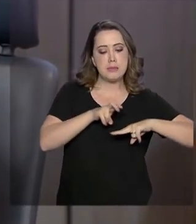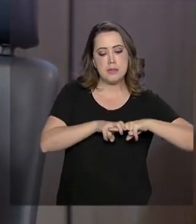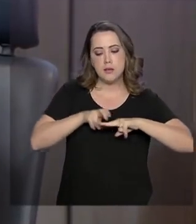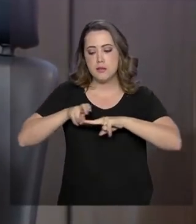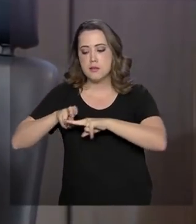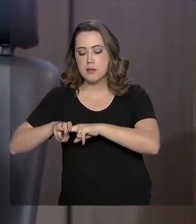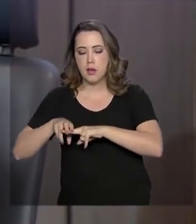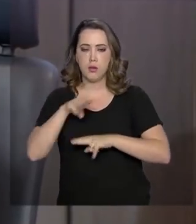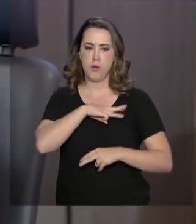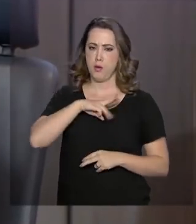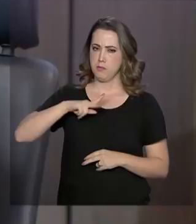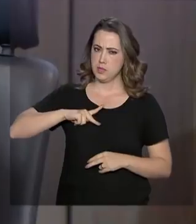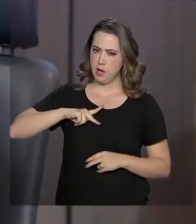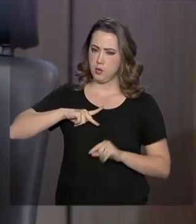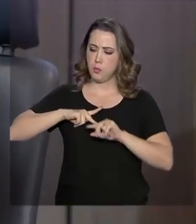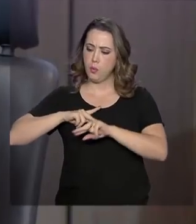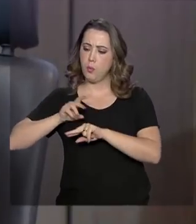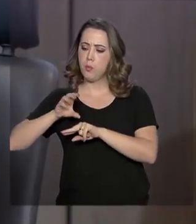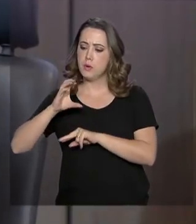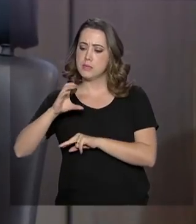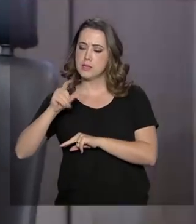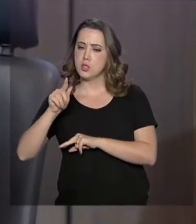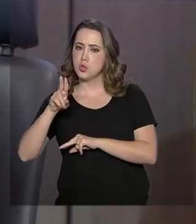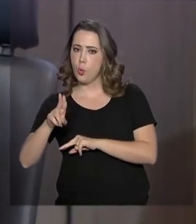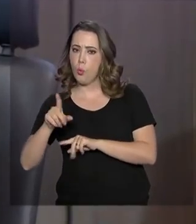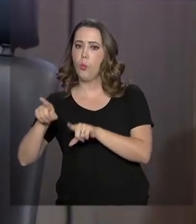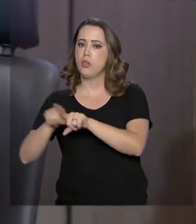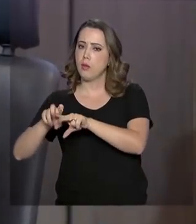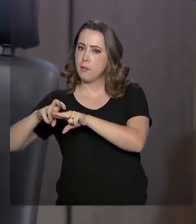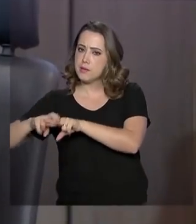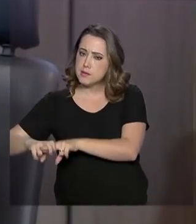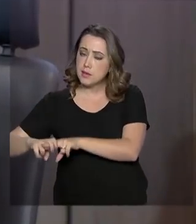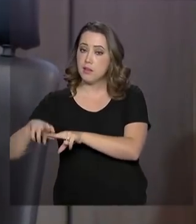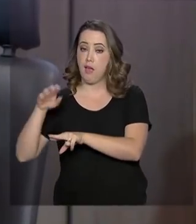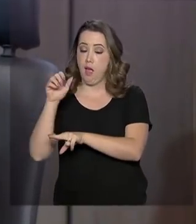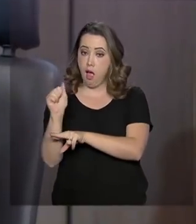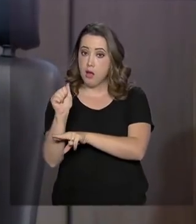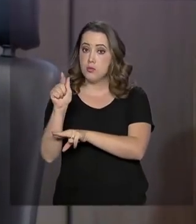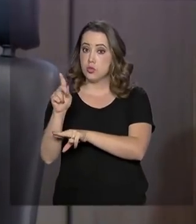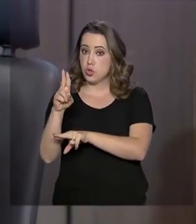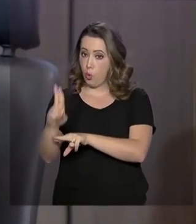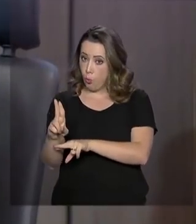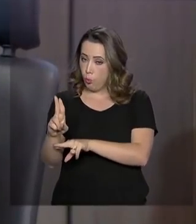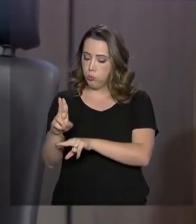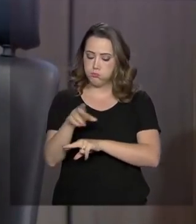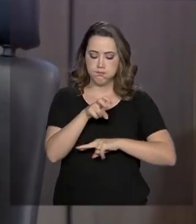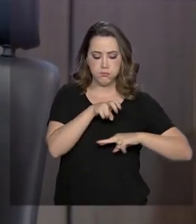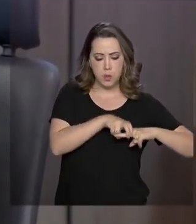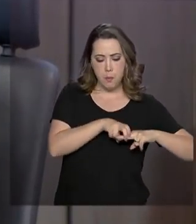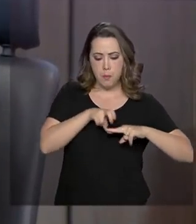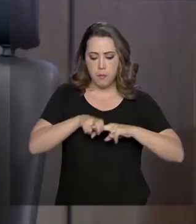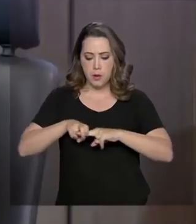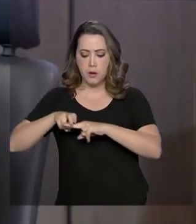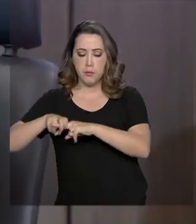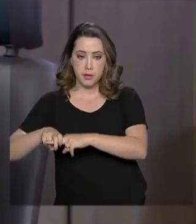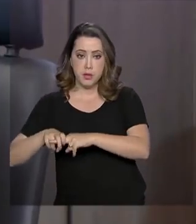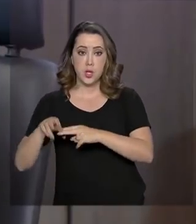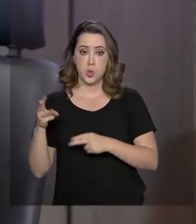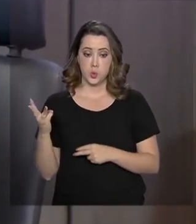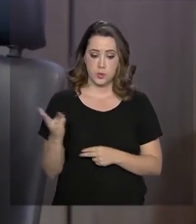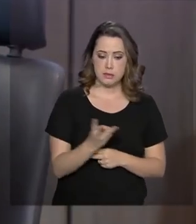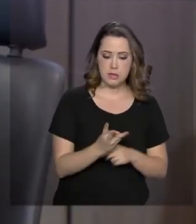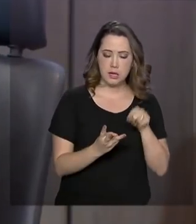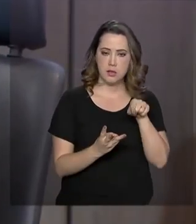Ministério Público Federal, a CGU e a AGU, mas mais do que isso, é a primeira vez que sentam à mesa essas três instituições